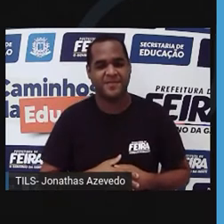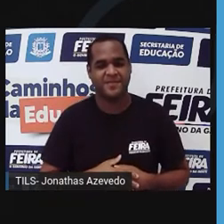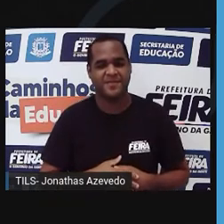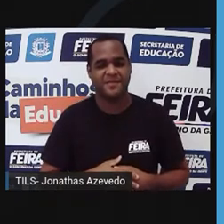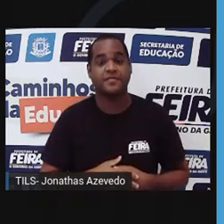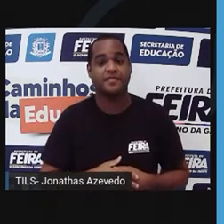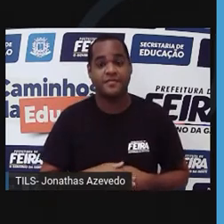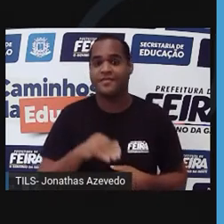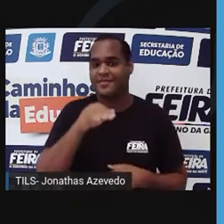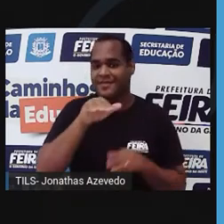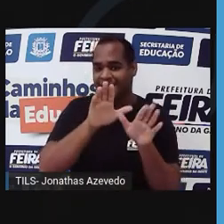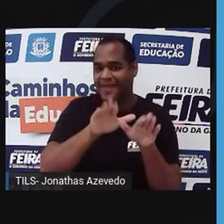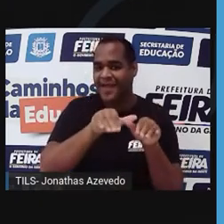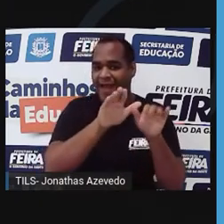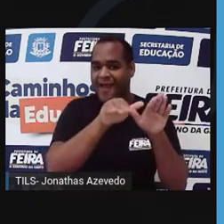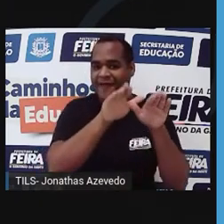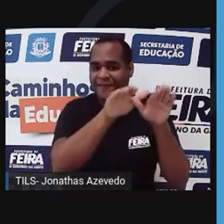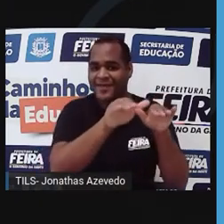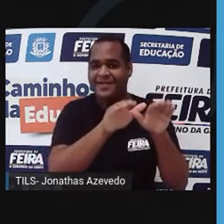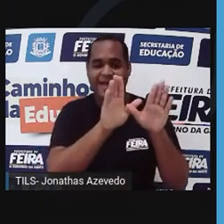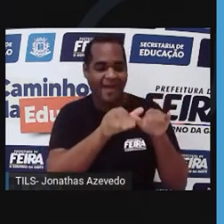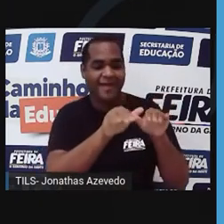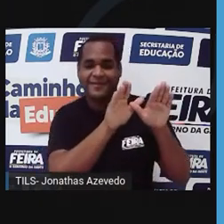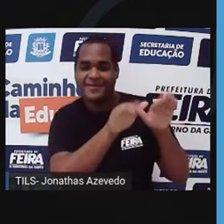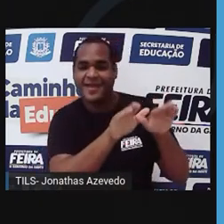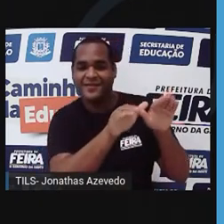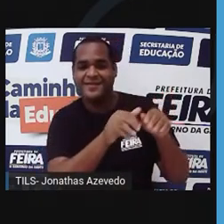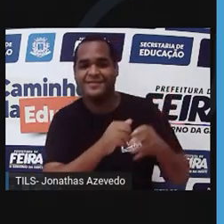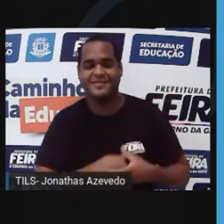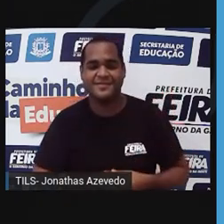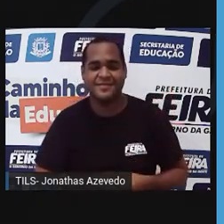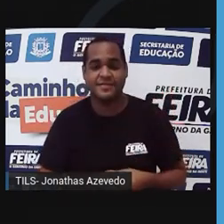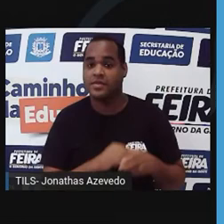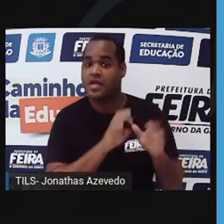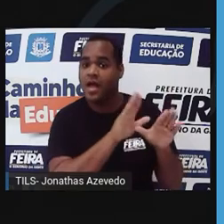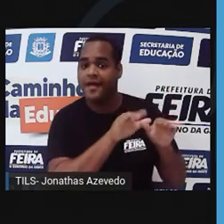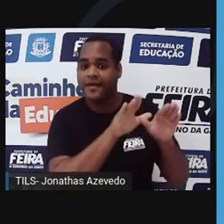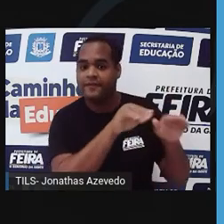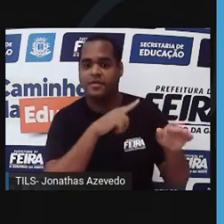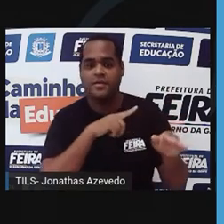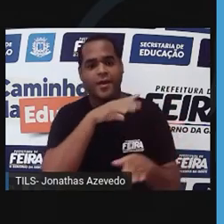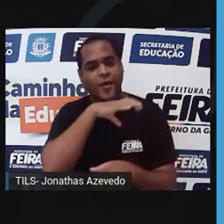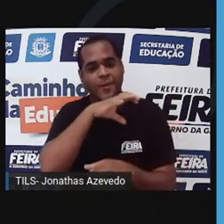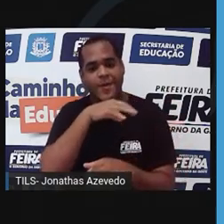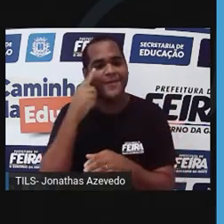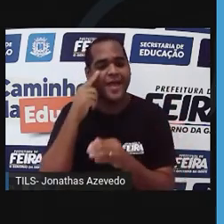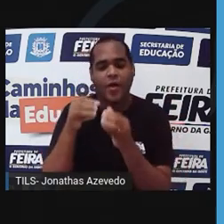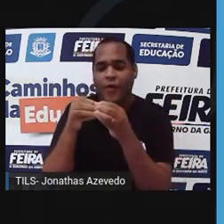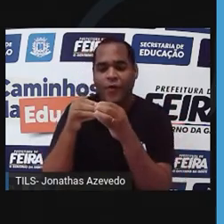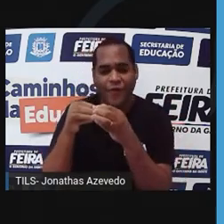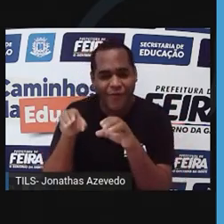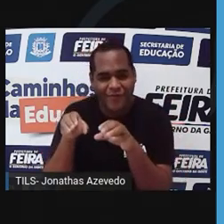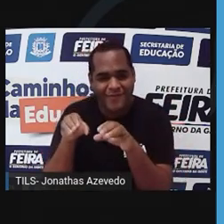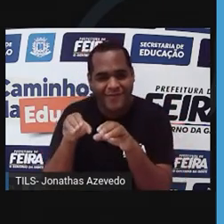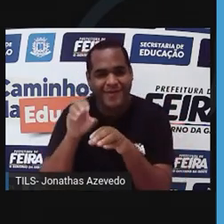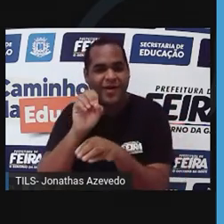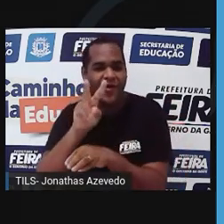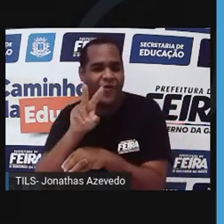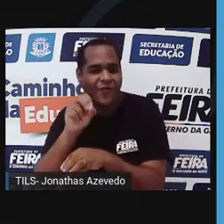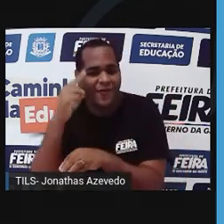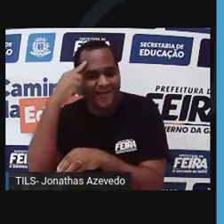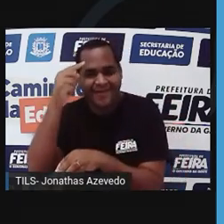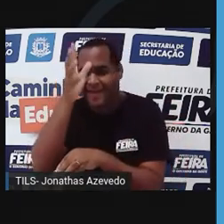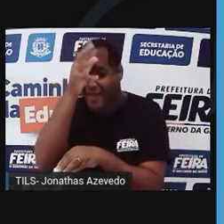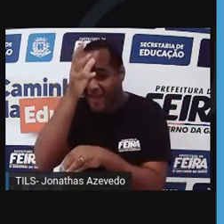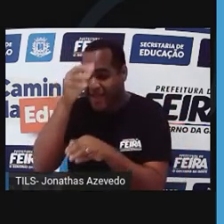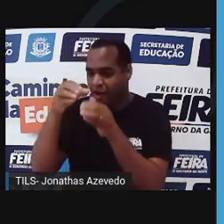As aves! Aves! Aves! As aves são animais ovíparos. Ou seja, de uma galinha sai